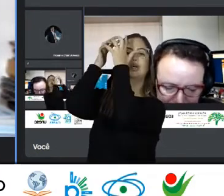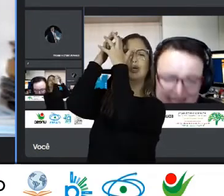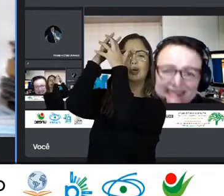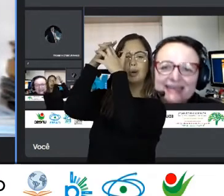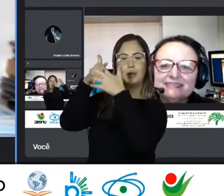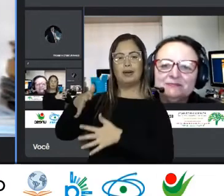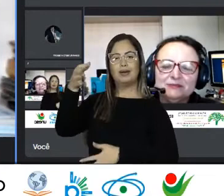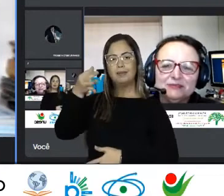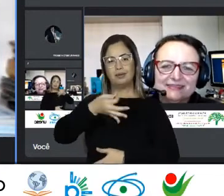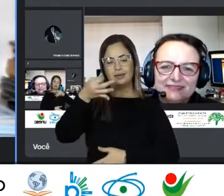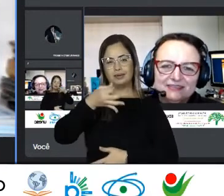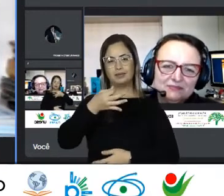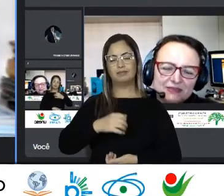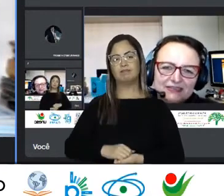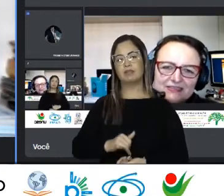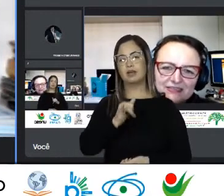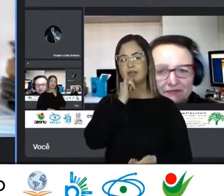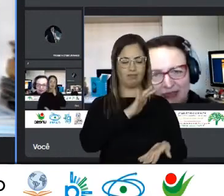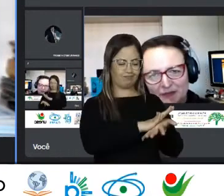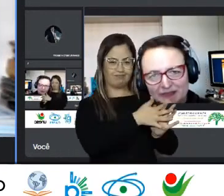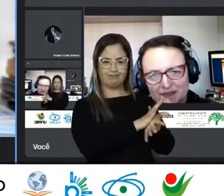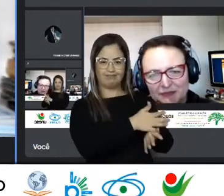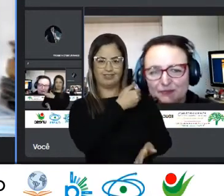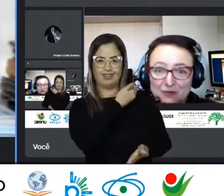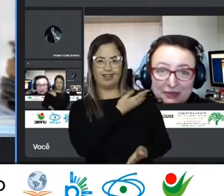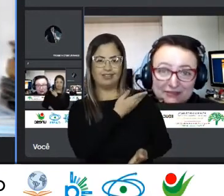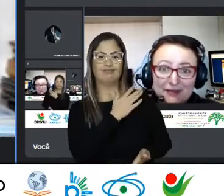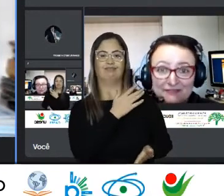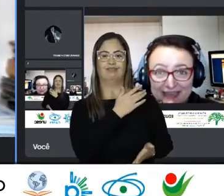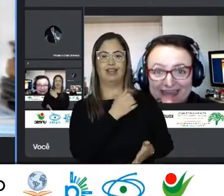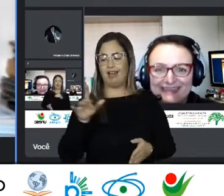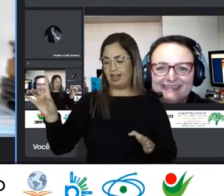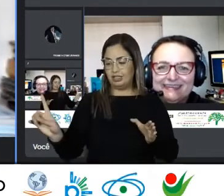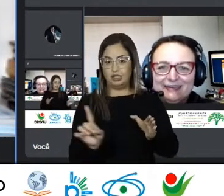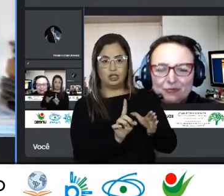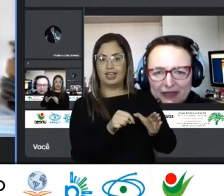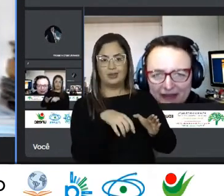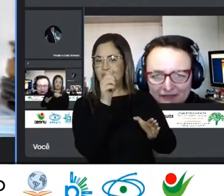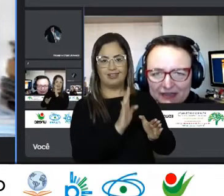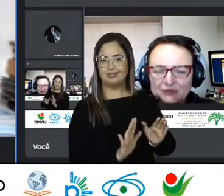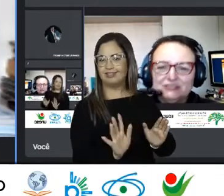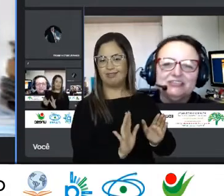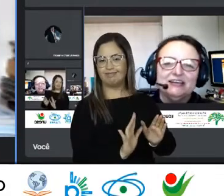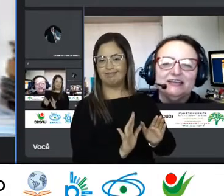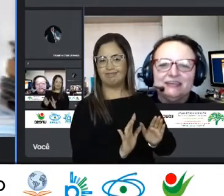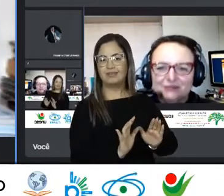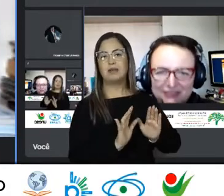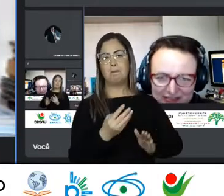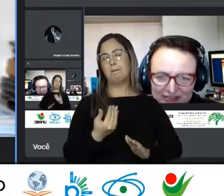E esse racismo Que muitas vezes Os migrantes Não veem no Brasil E depois começam a ver Na vida